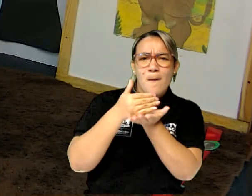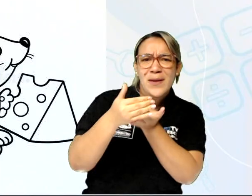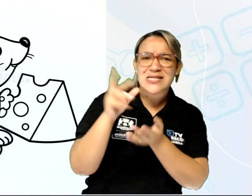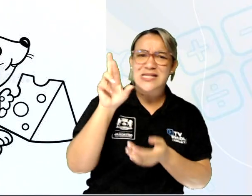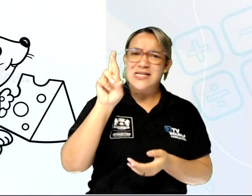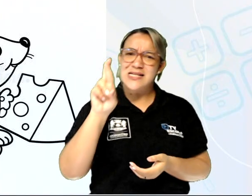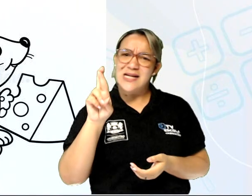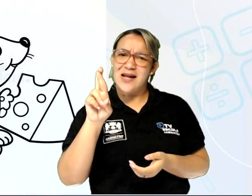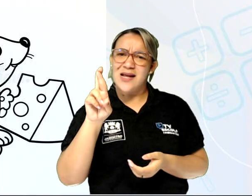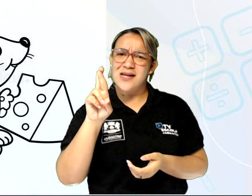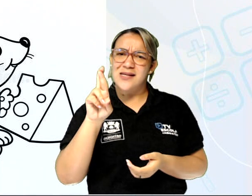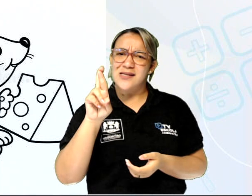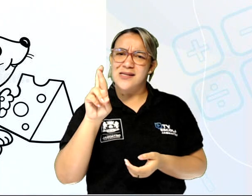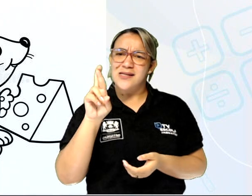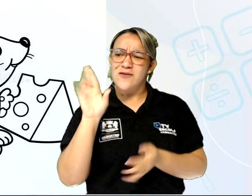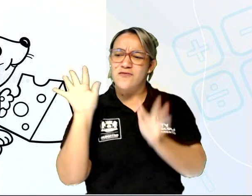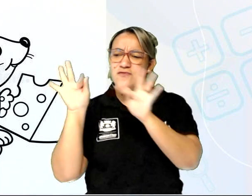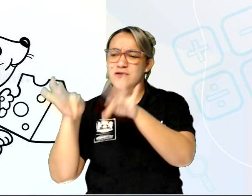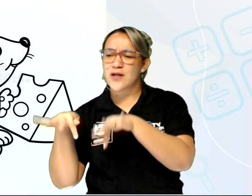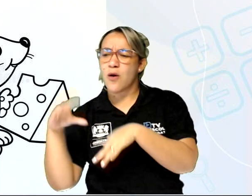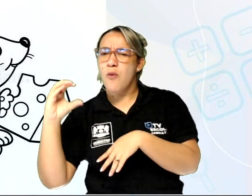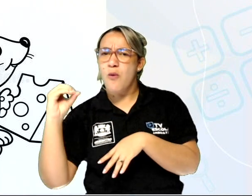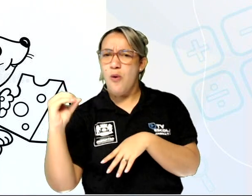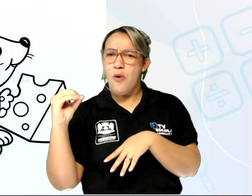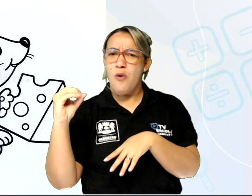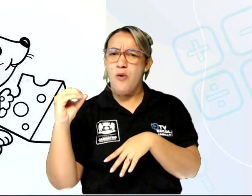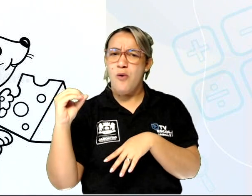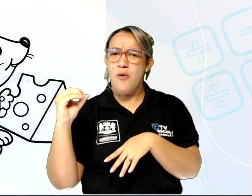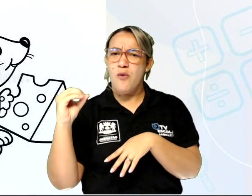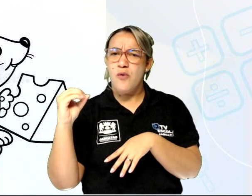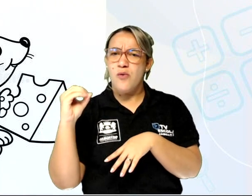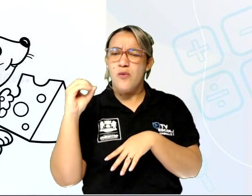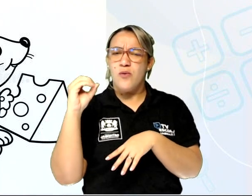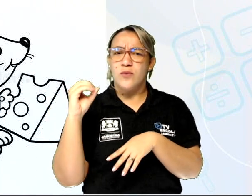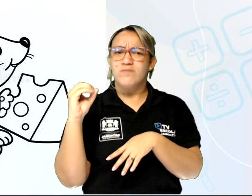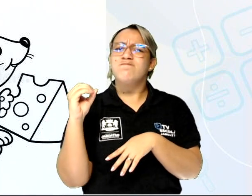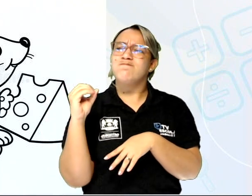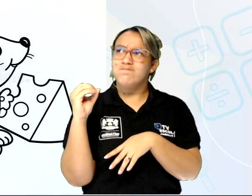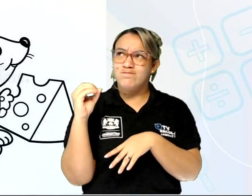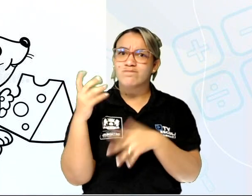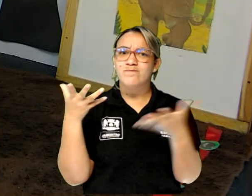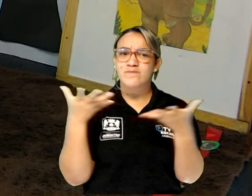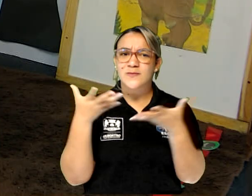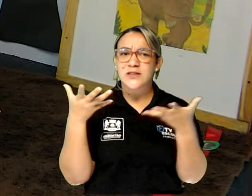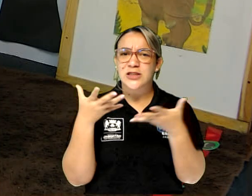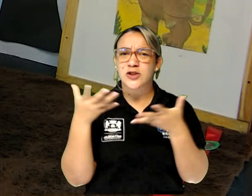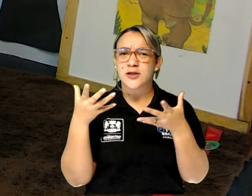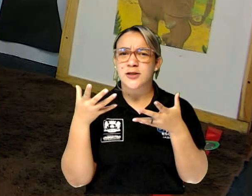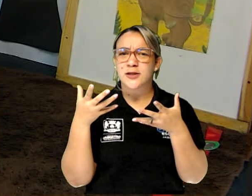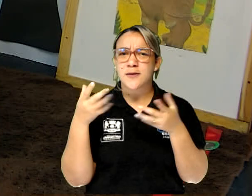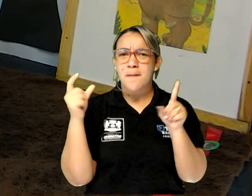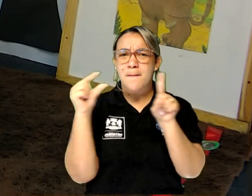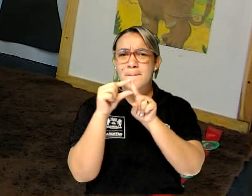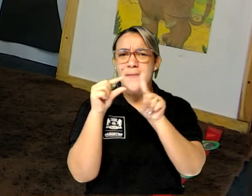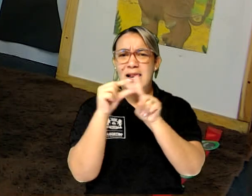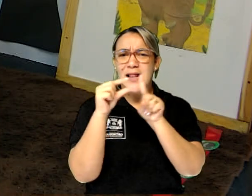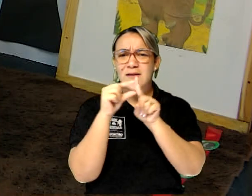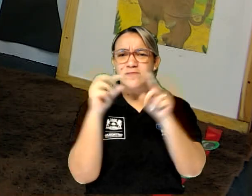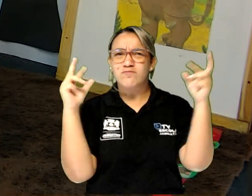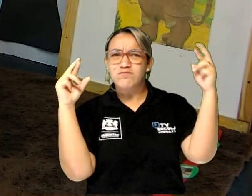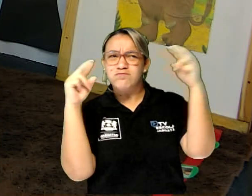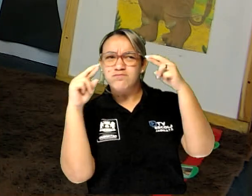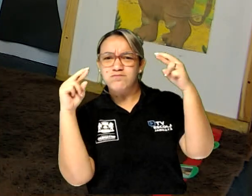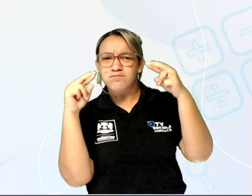mas termina com O. E o sonzinho do final é Tó. Vamos ver agora que outras palavras rimam com rato?